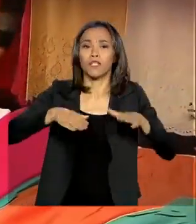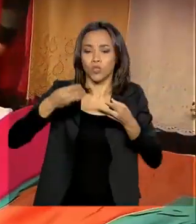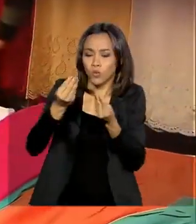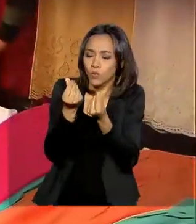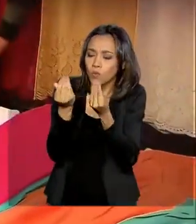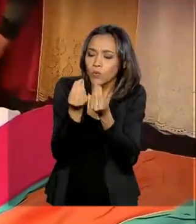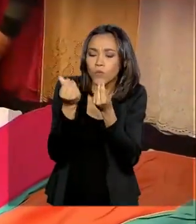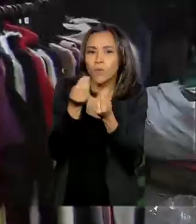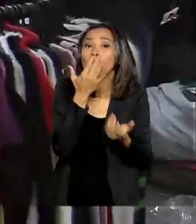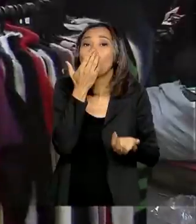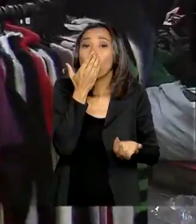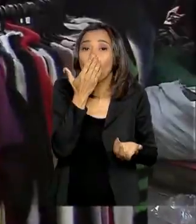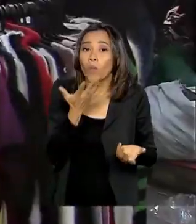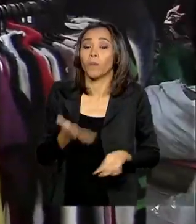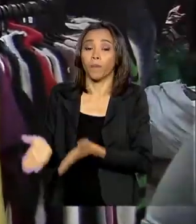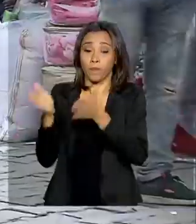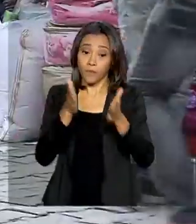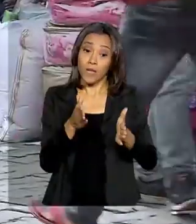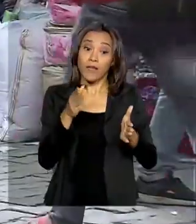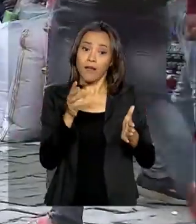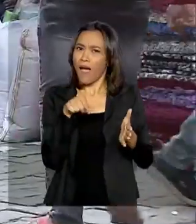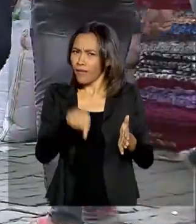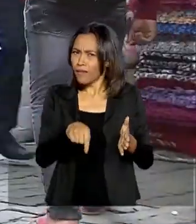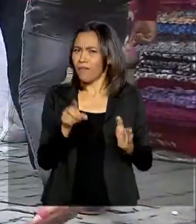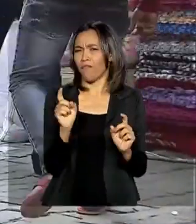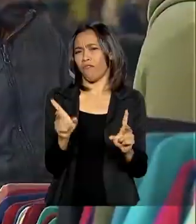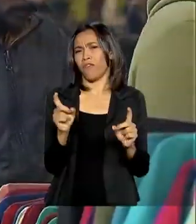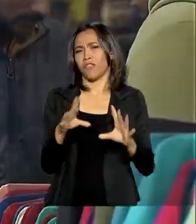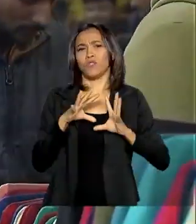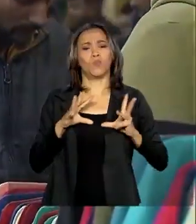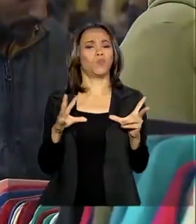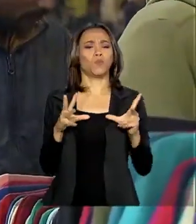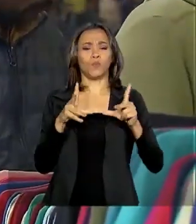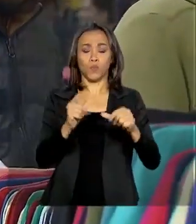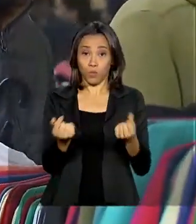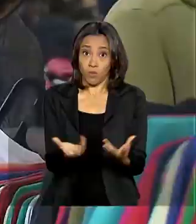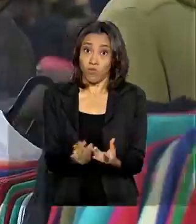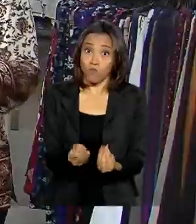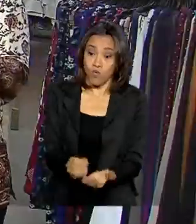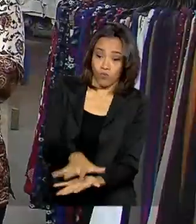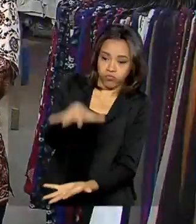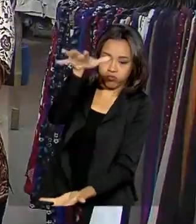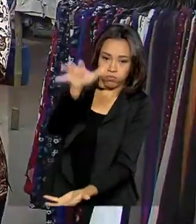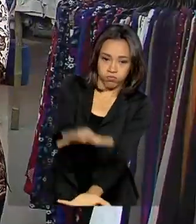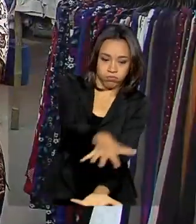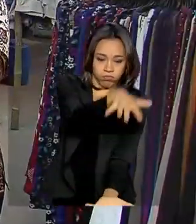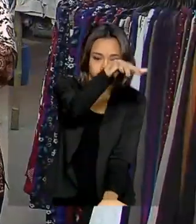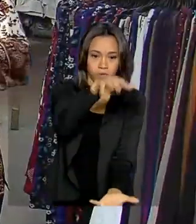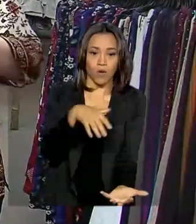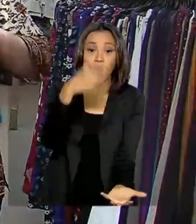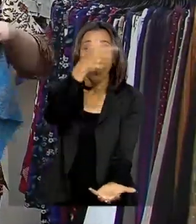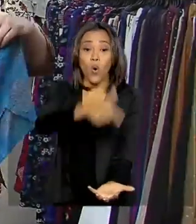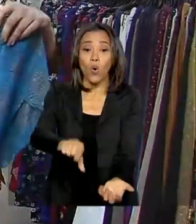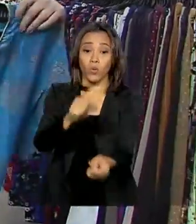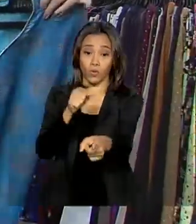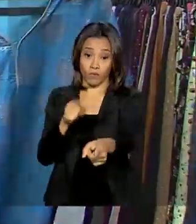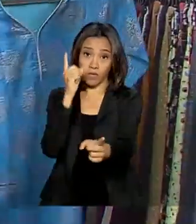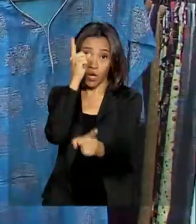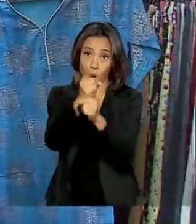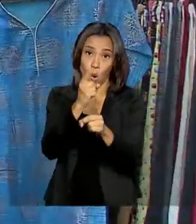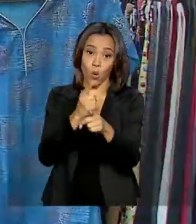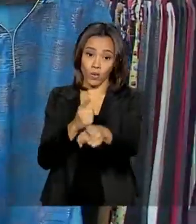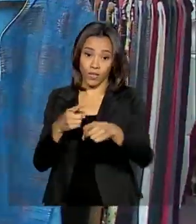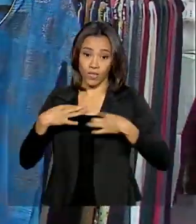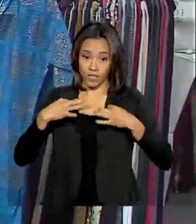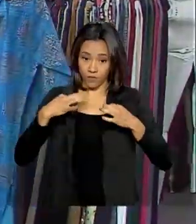Difícil aqui é escolher se vende de tudo e tudo em grande quantidade. Outra peça muito comum aqui na Índia é